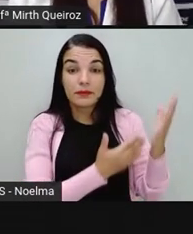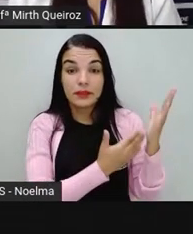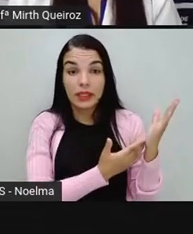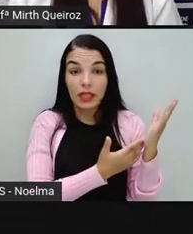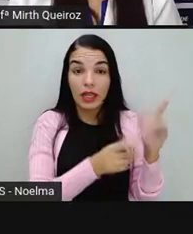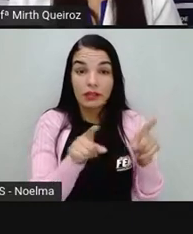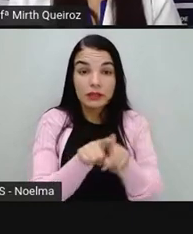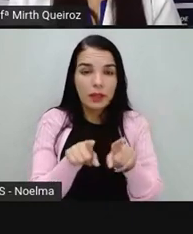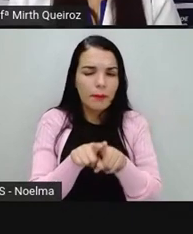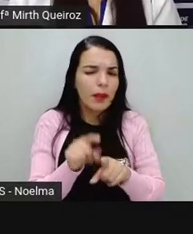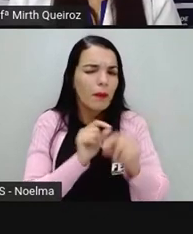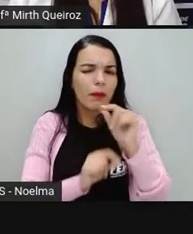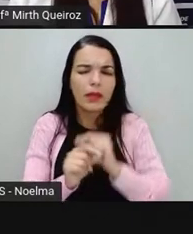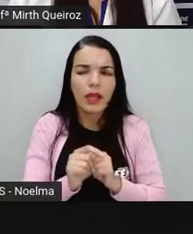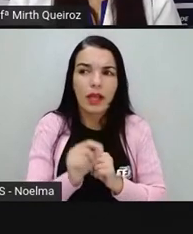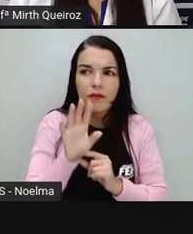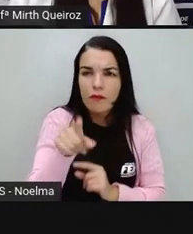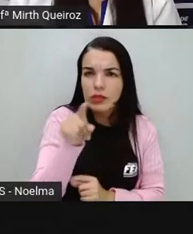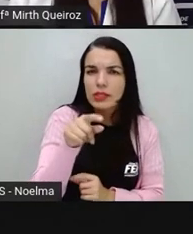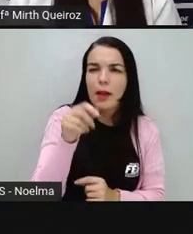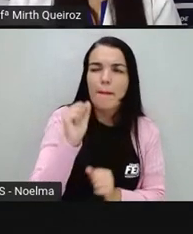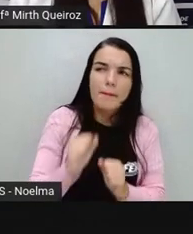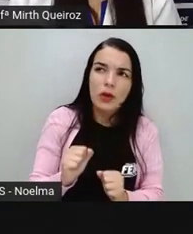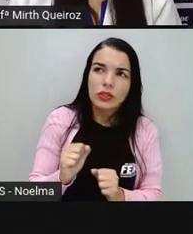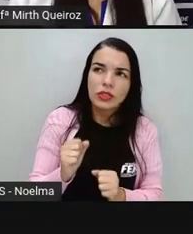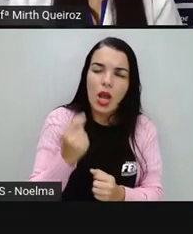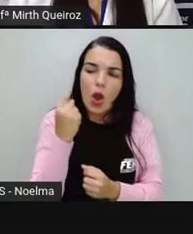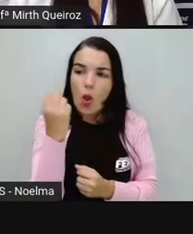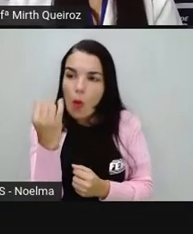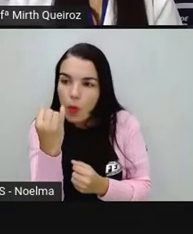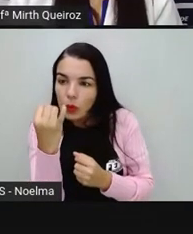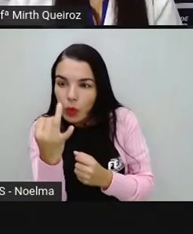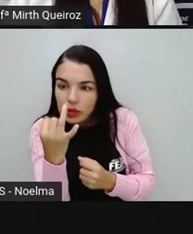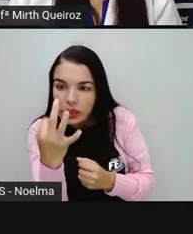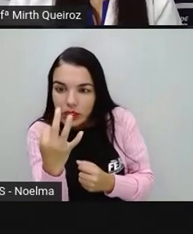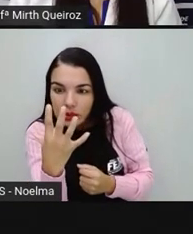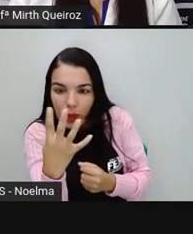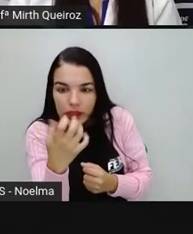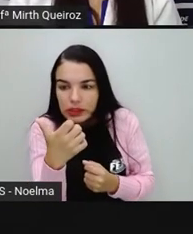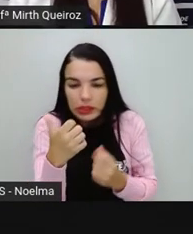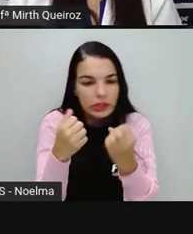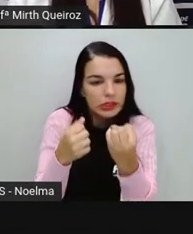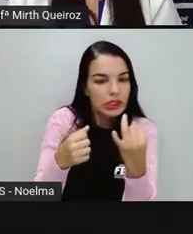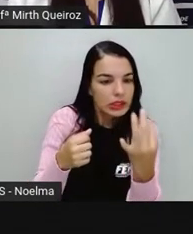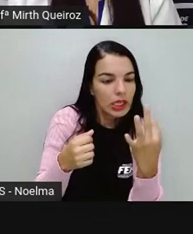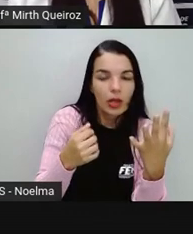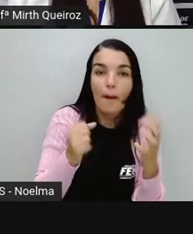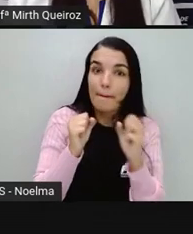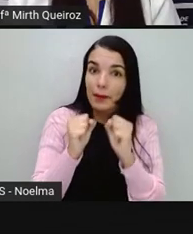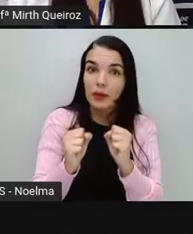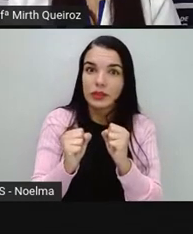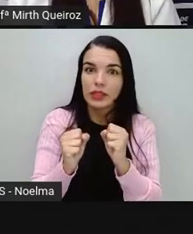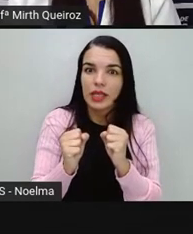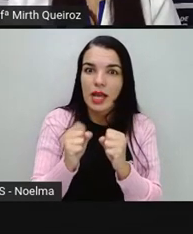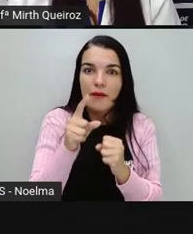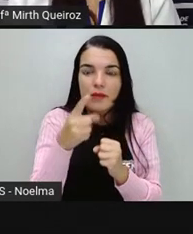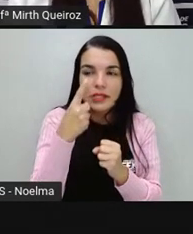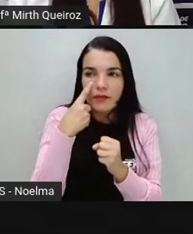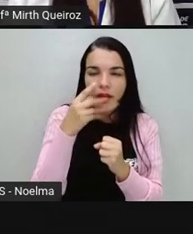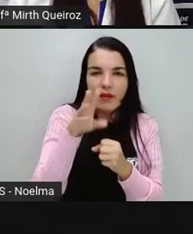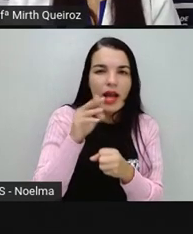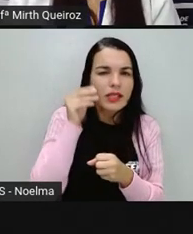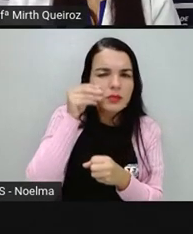Experimente contar quantas imagens você vê diariamente. São construções em diversos estilos. Carros de vários